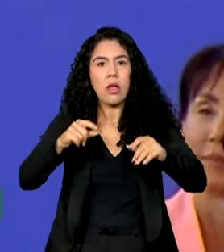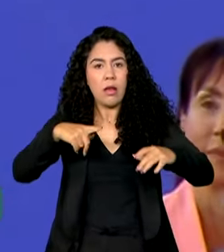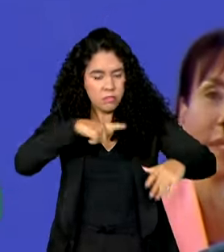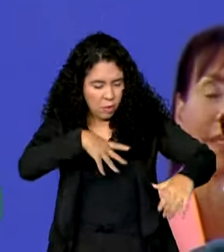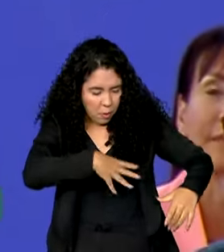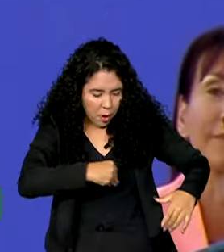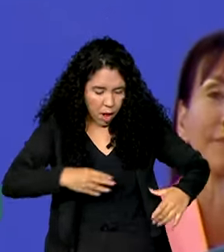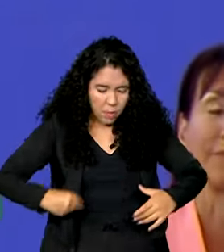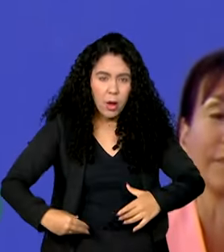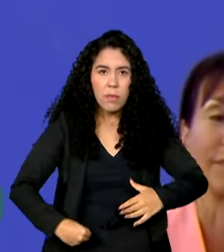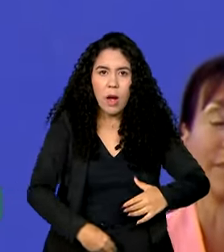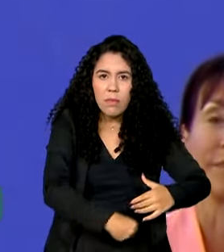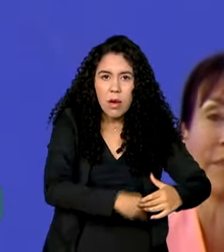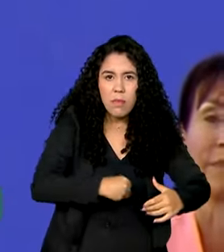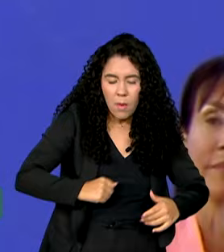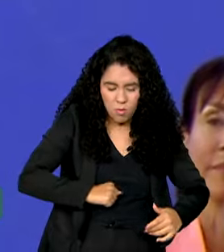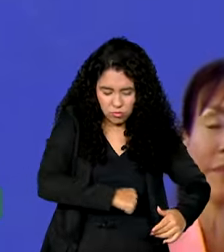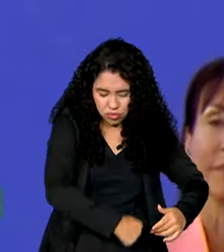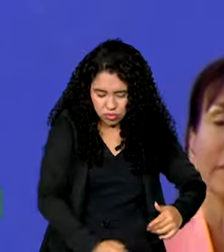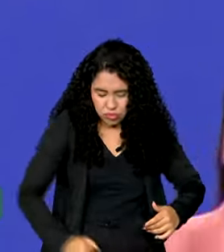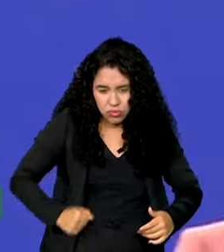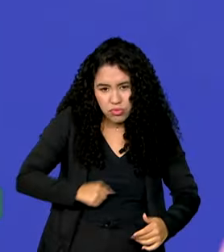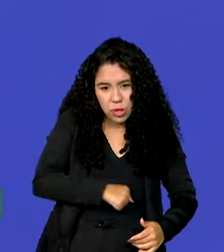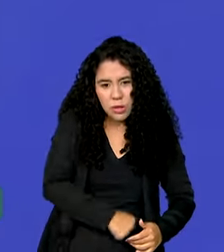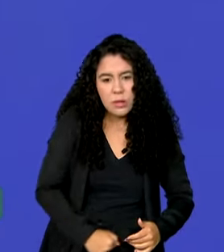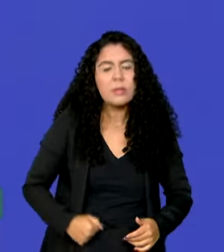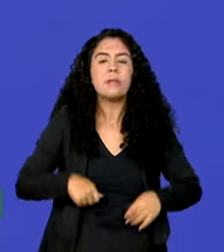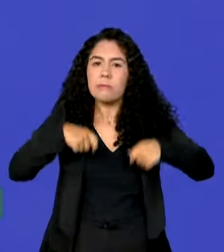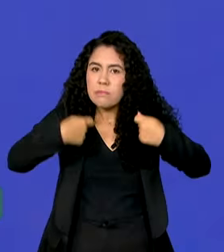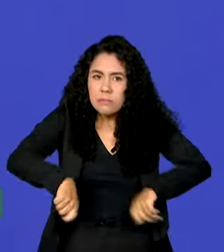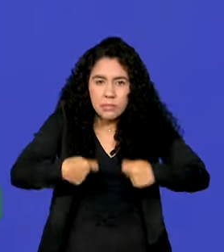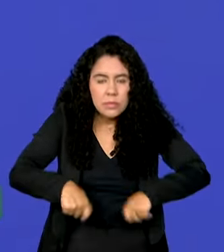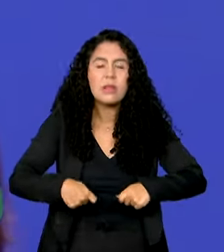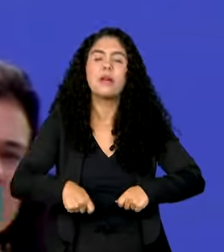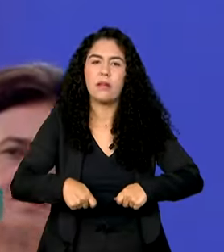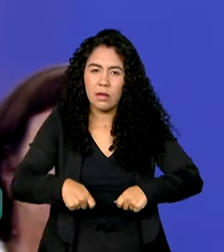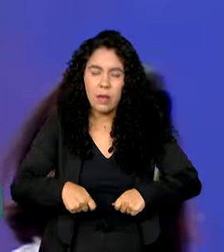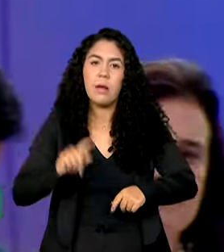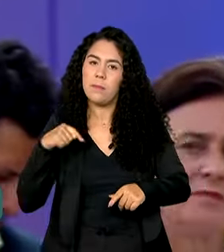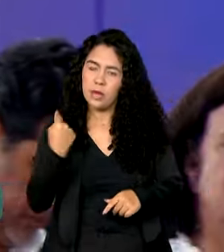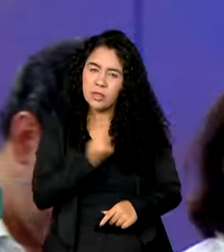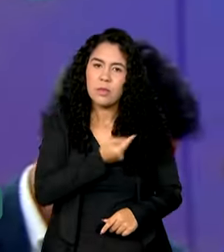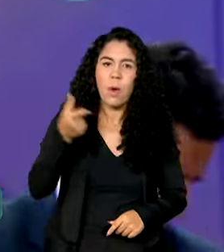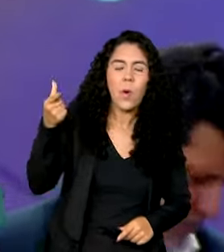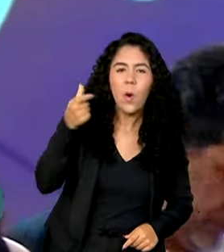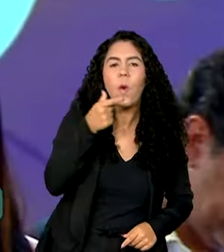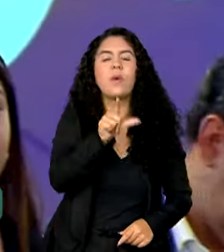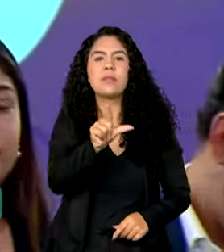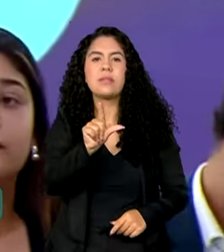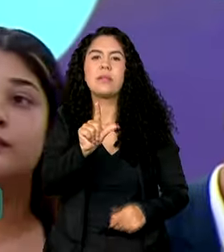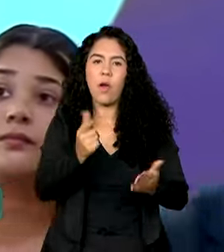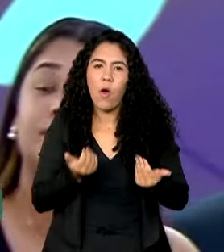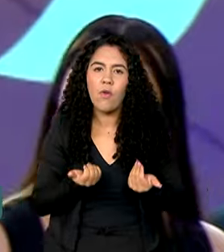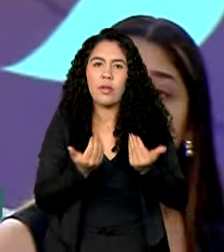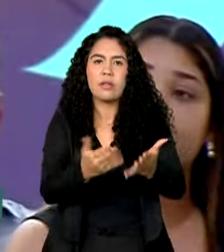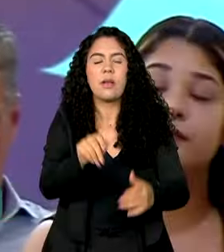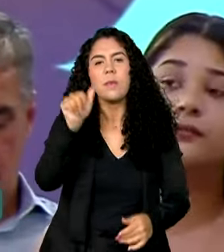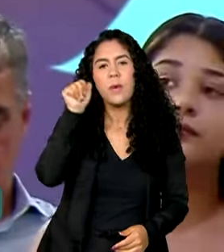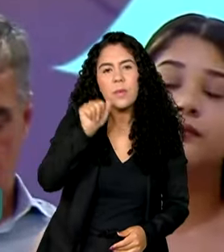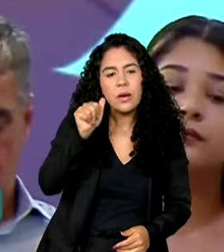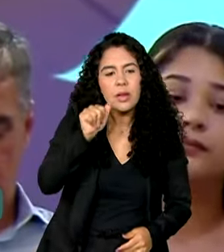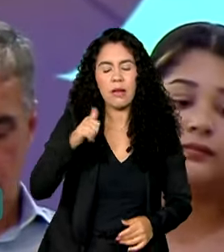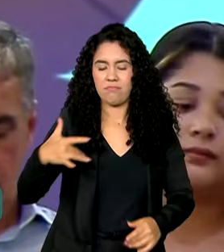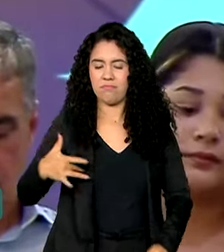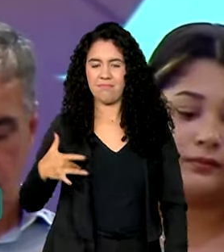ela quiser fazer do útero para ver como é que está a criança, para que a gente possa fazer com que a mulher chegue